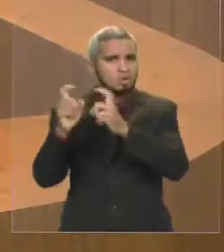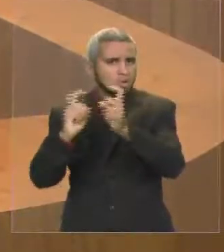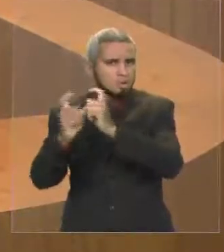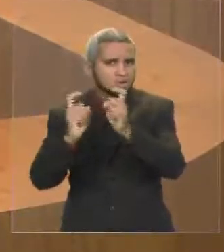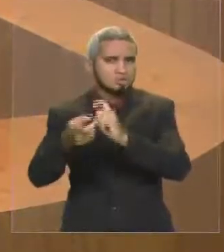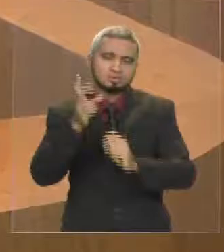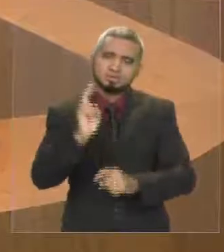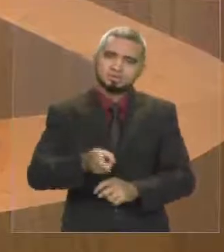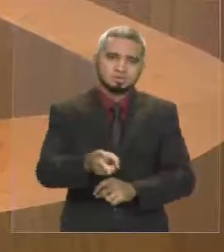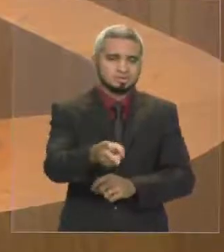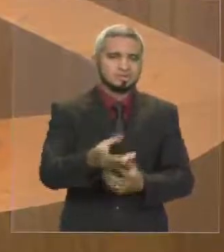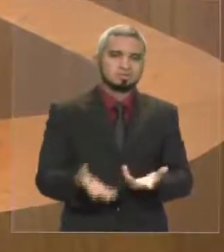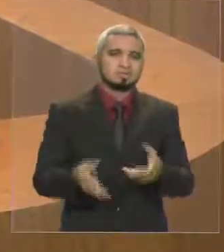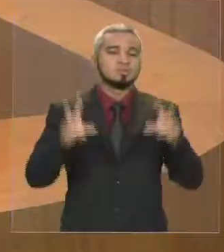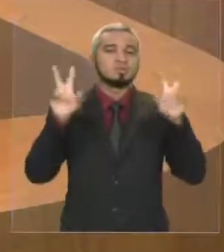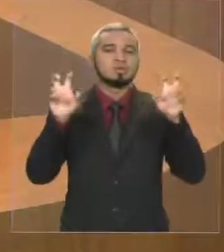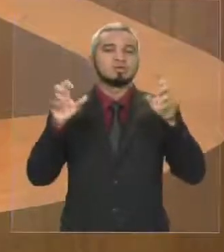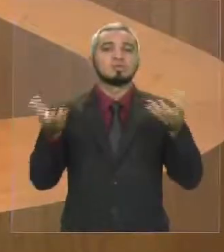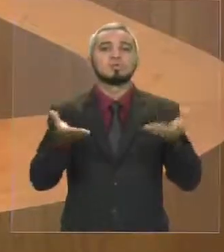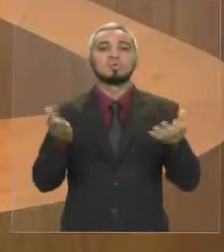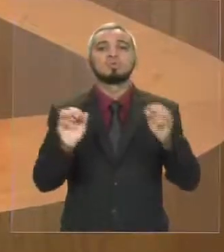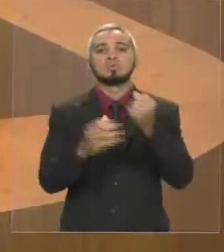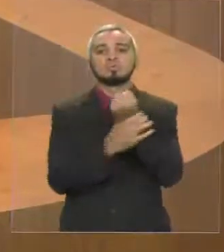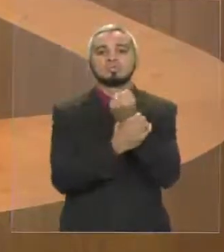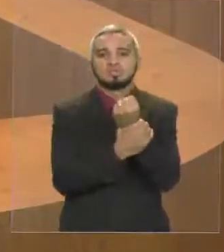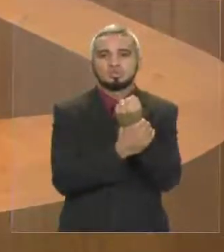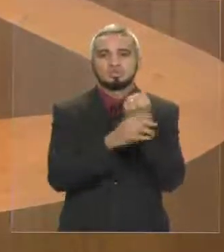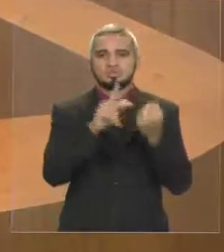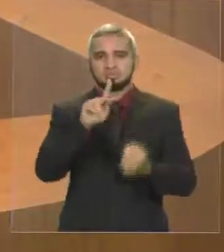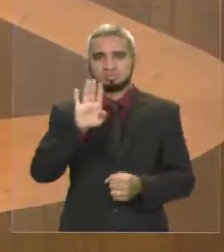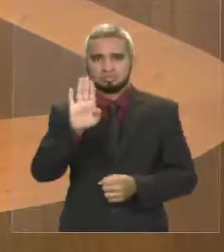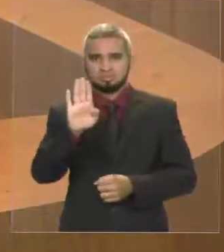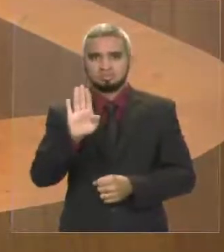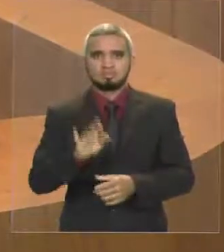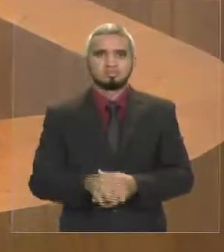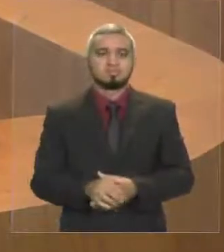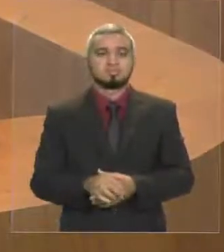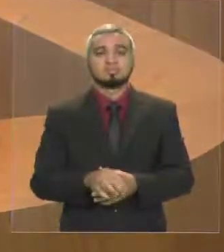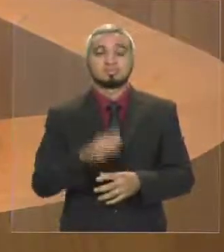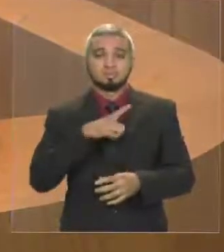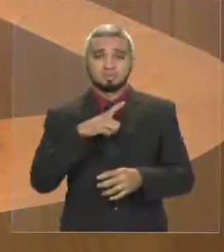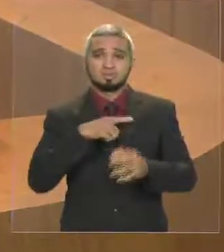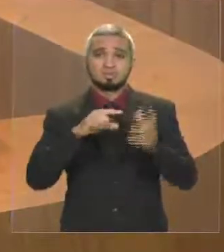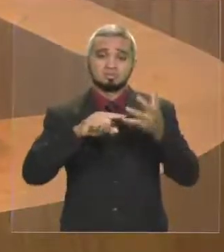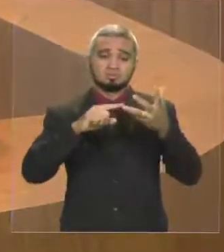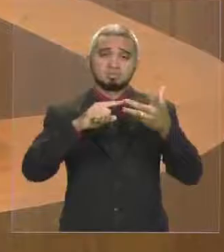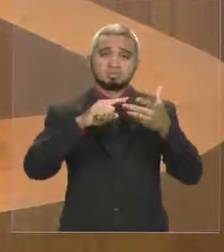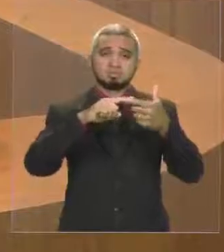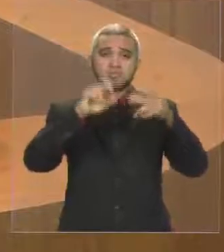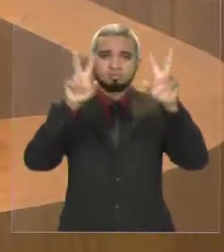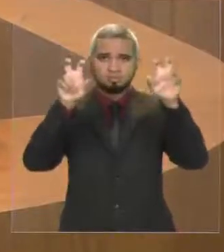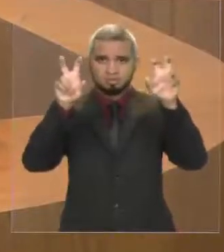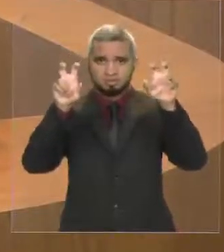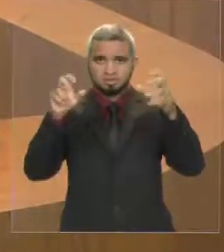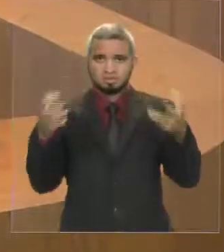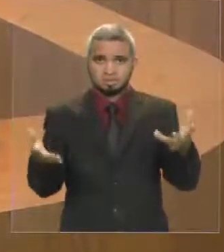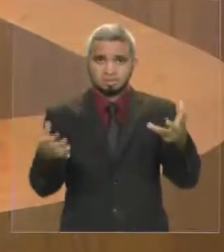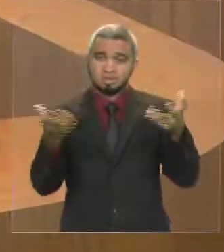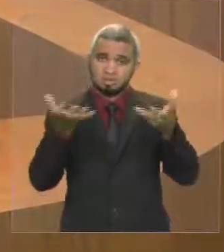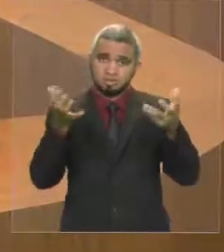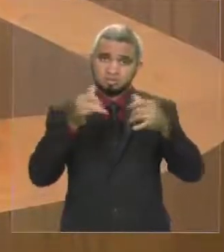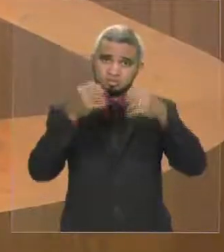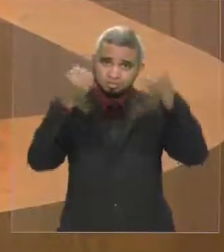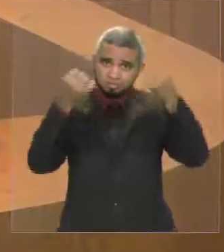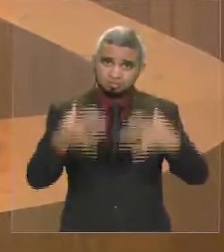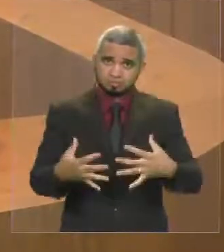segurança pública. Nós temos discutido temas relevantes na comissão. Entre eles, eu quero destacar aqui, inclusive já protocolei, já está